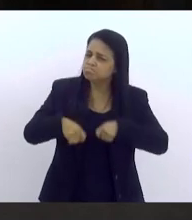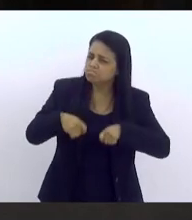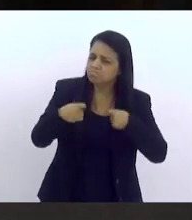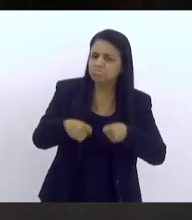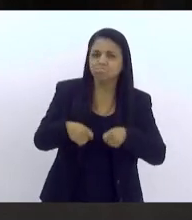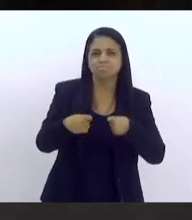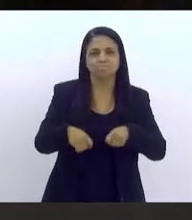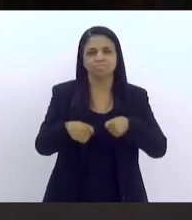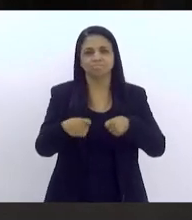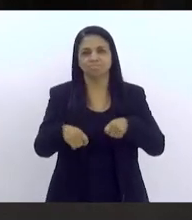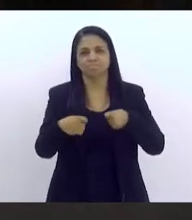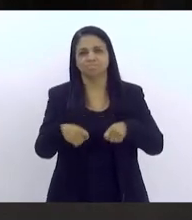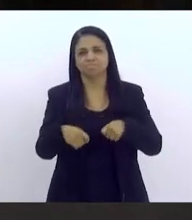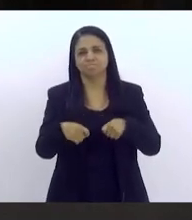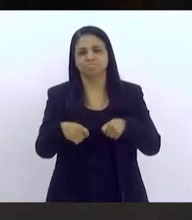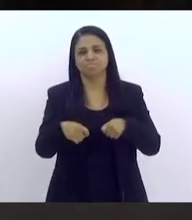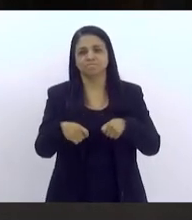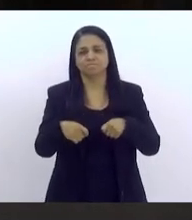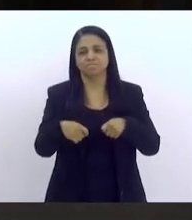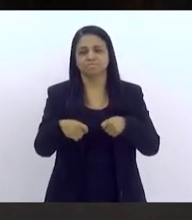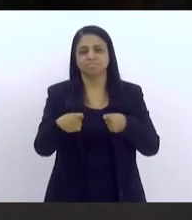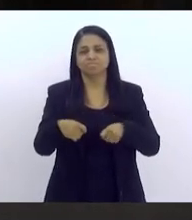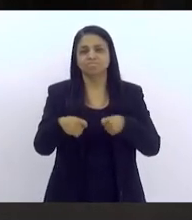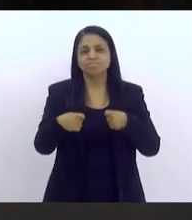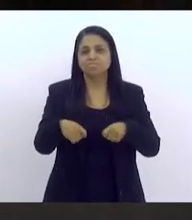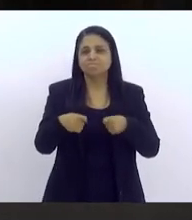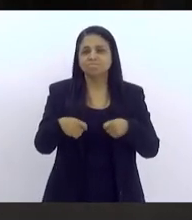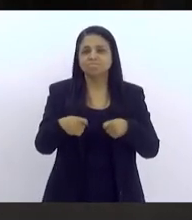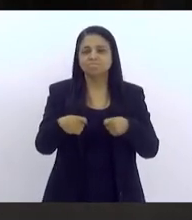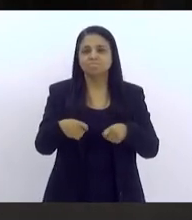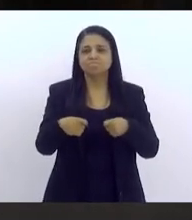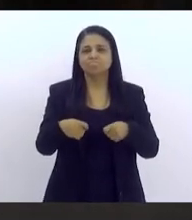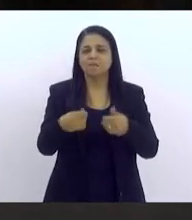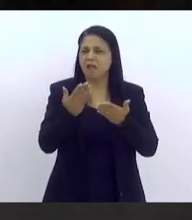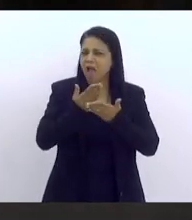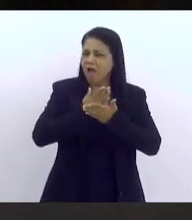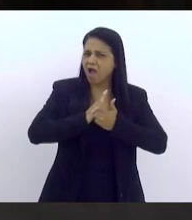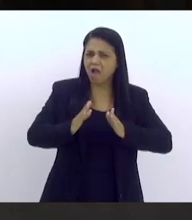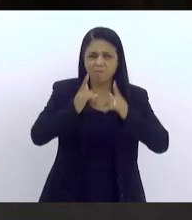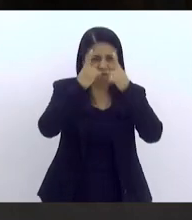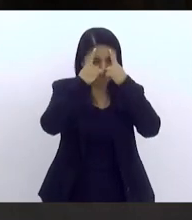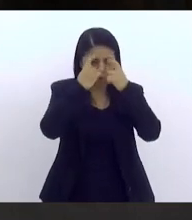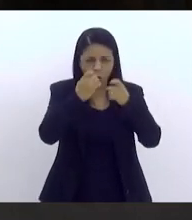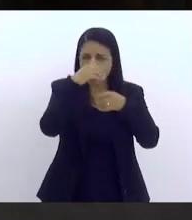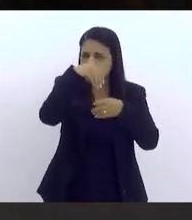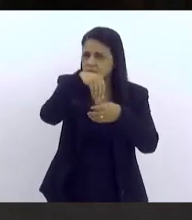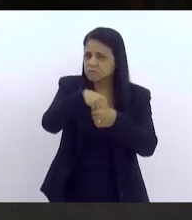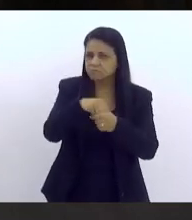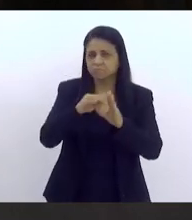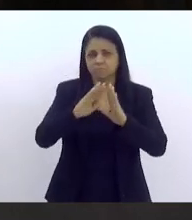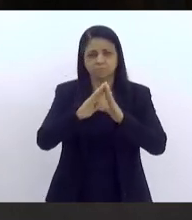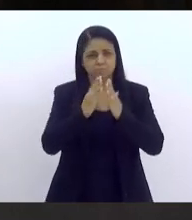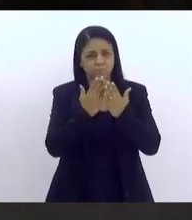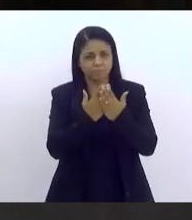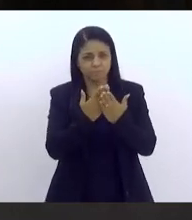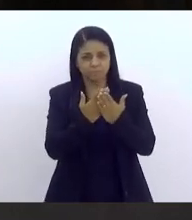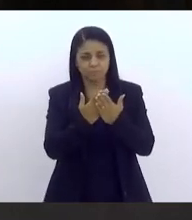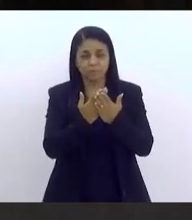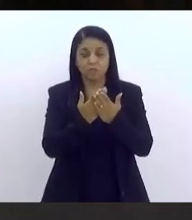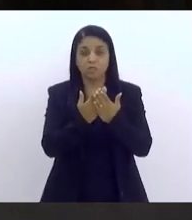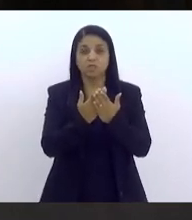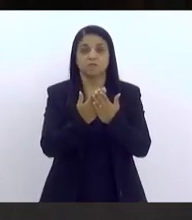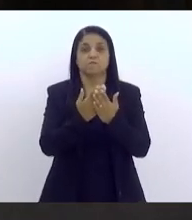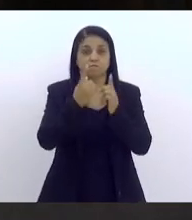acabar com a questão da violência nas escolas e a violência contra as